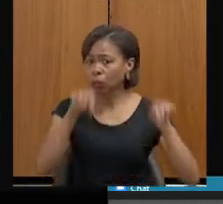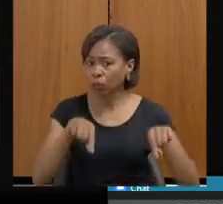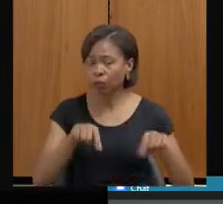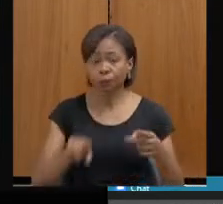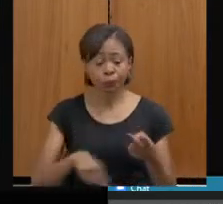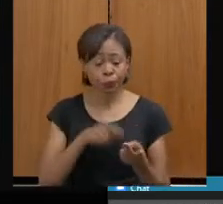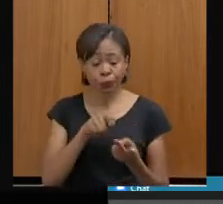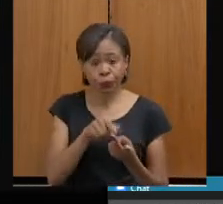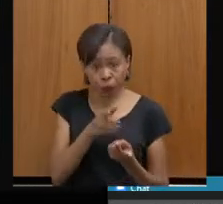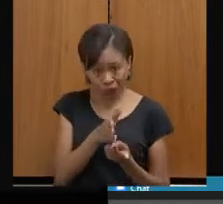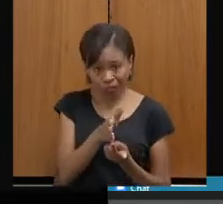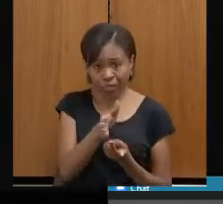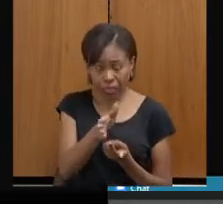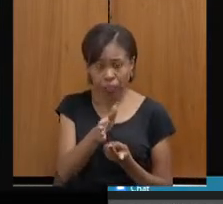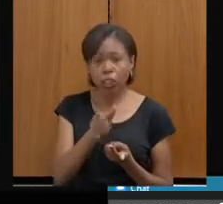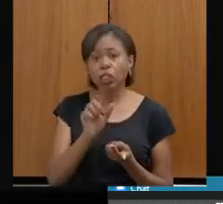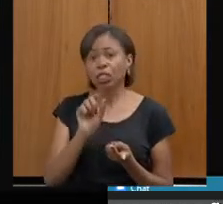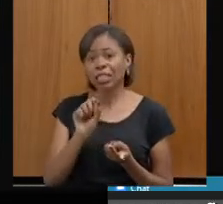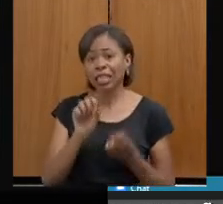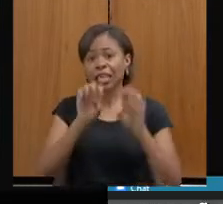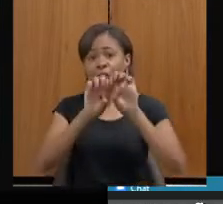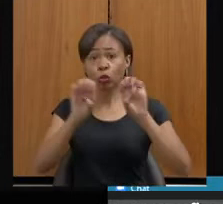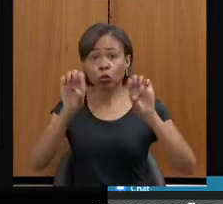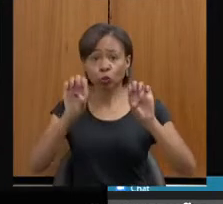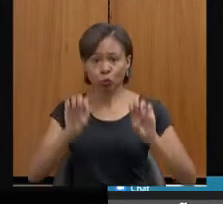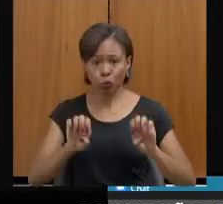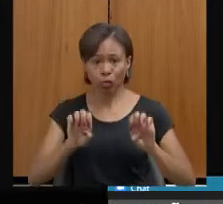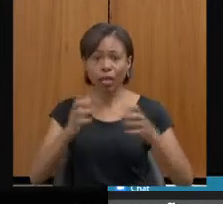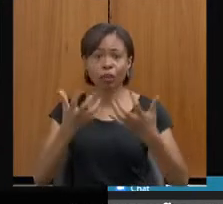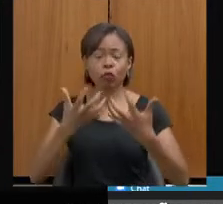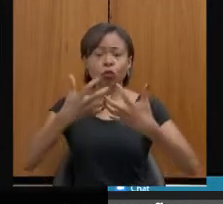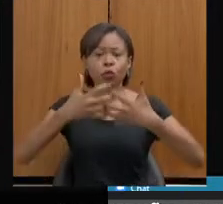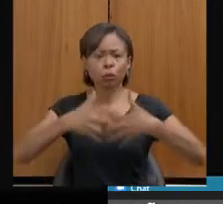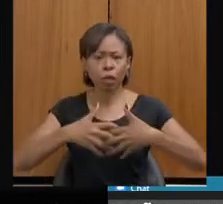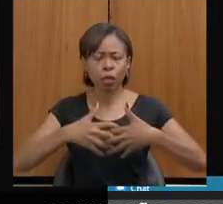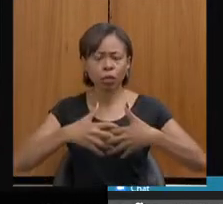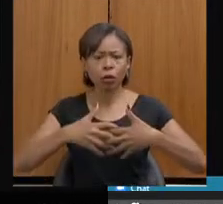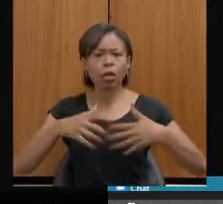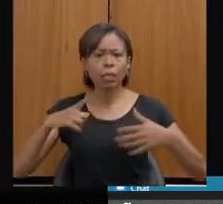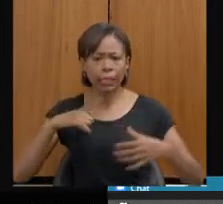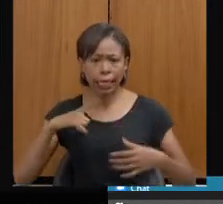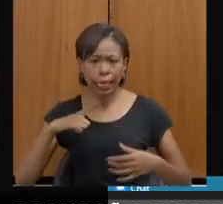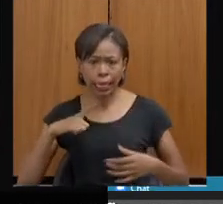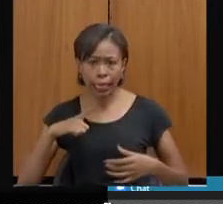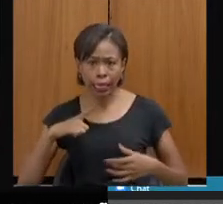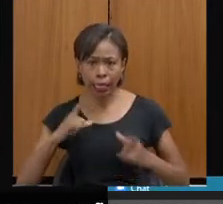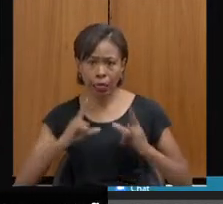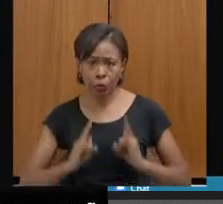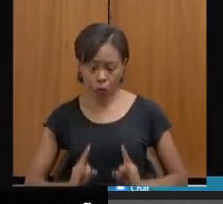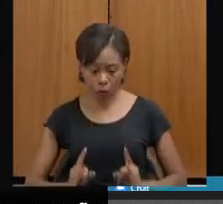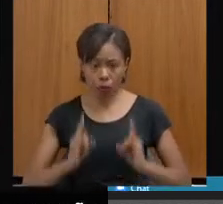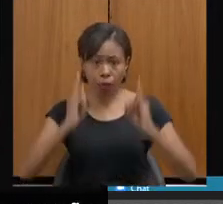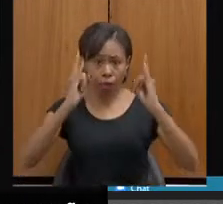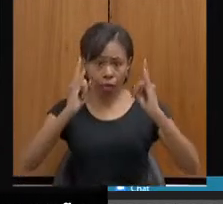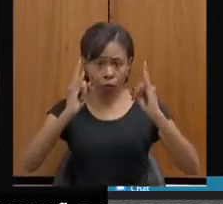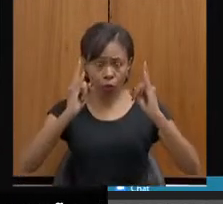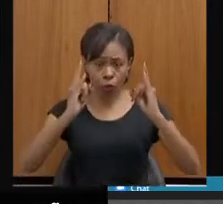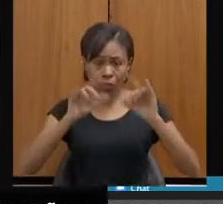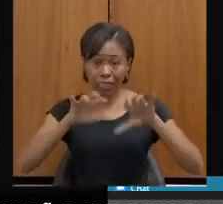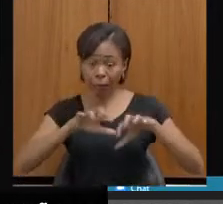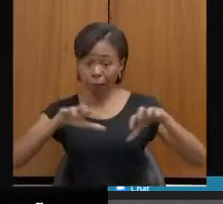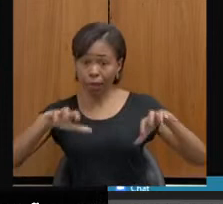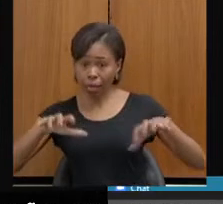da estrutura e funcionamento. Há uma independência da estrutura predial, ou seja, essa delegacia é separada das demais